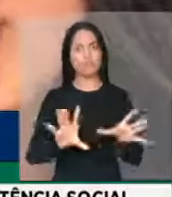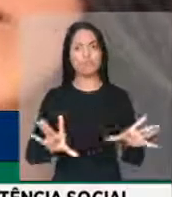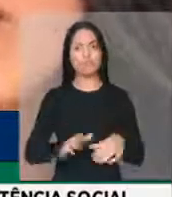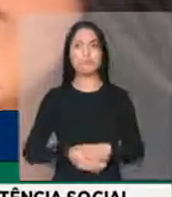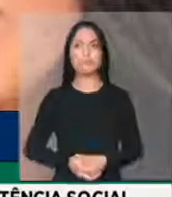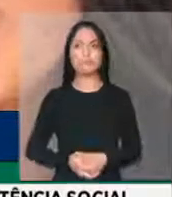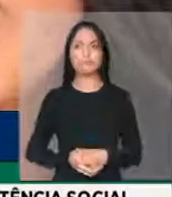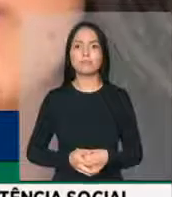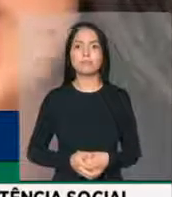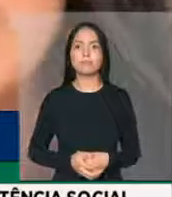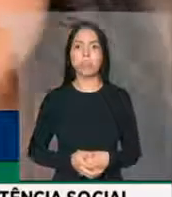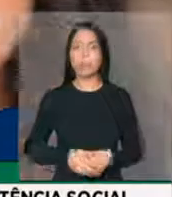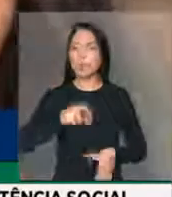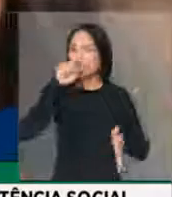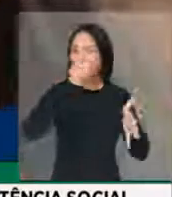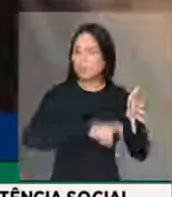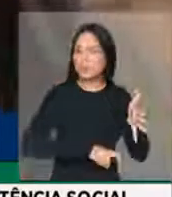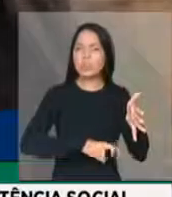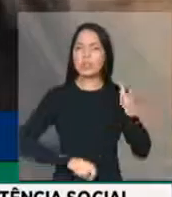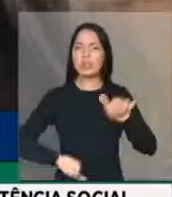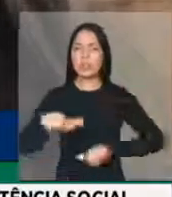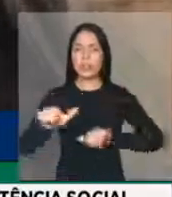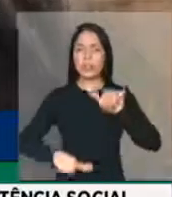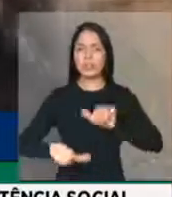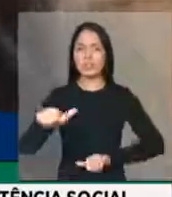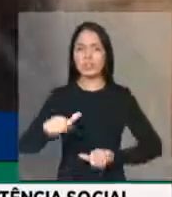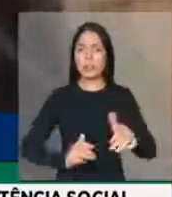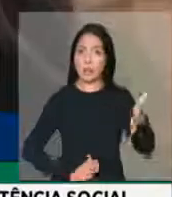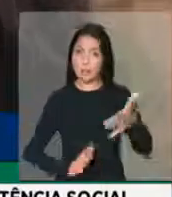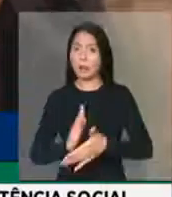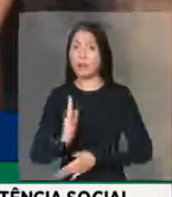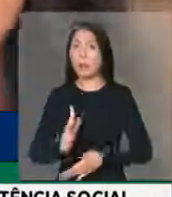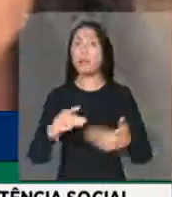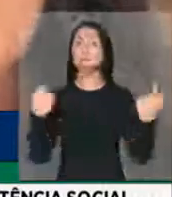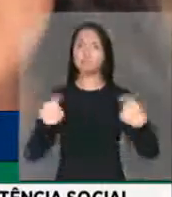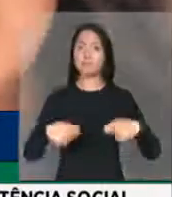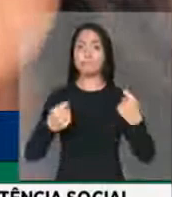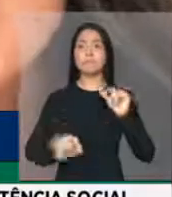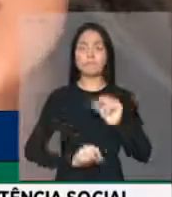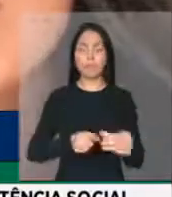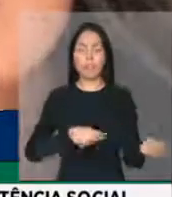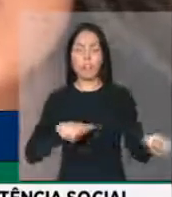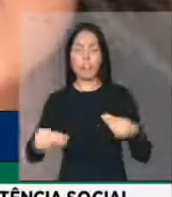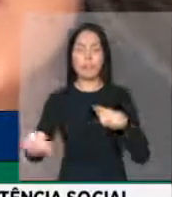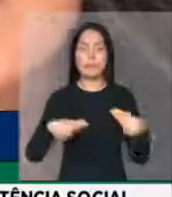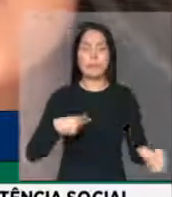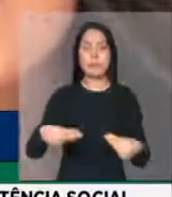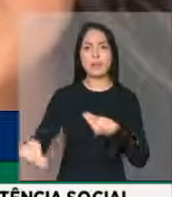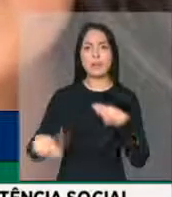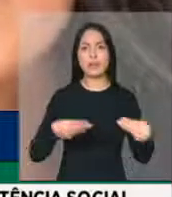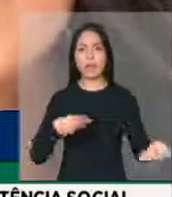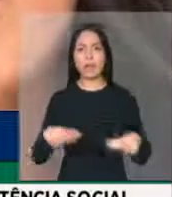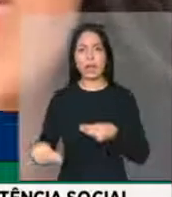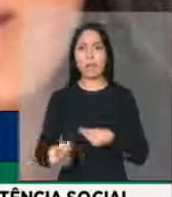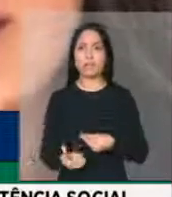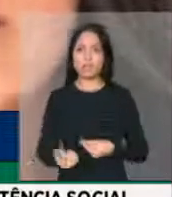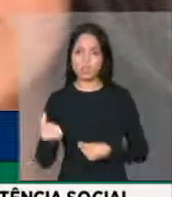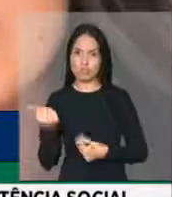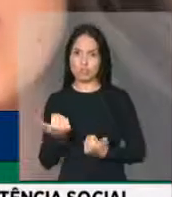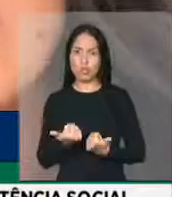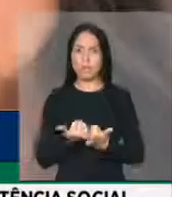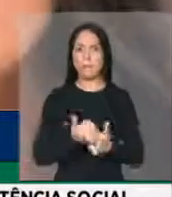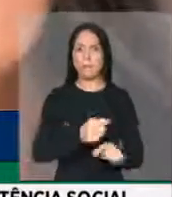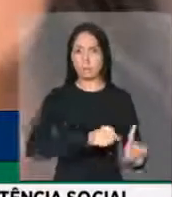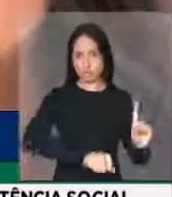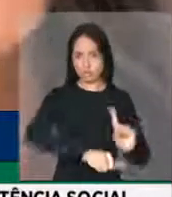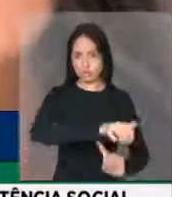Tributação, entendemos que o projeto em análise deve ser aprovado considerando a necessidade de se flexibilizar a utilização dos recursos dos fundos de assistência